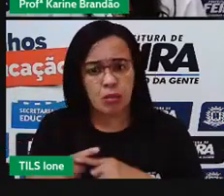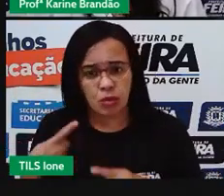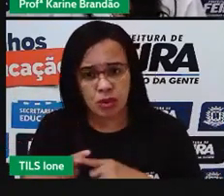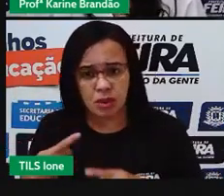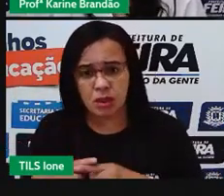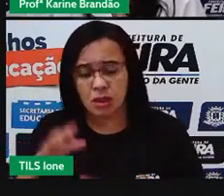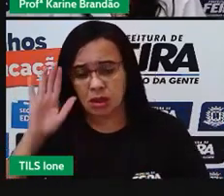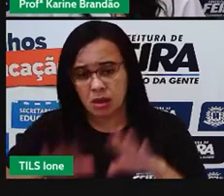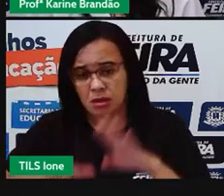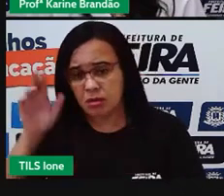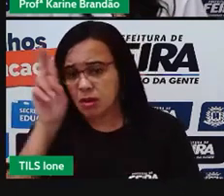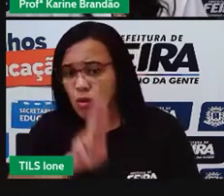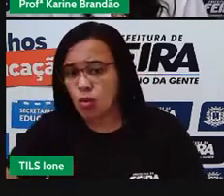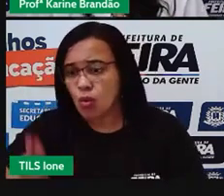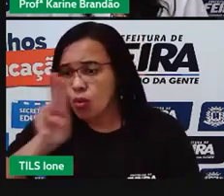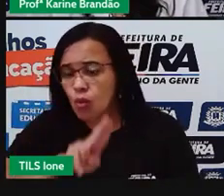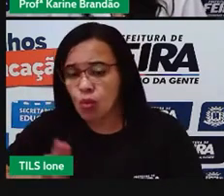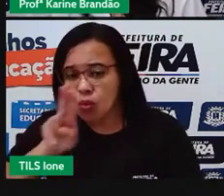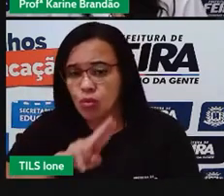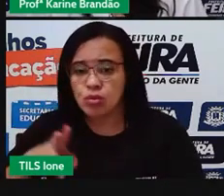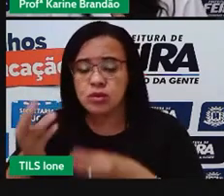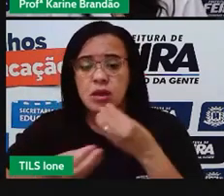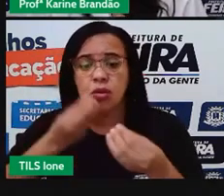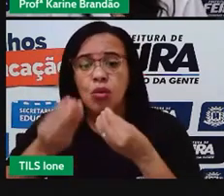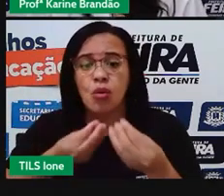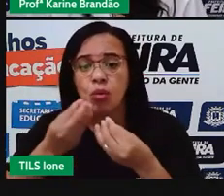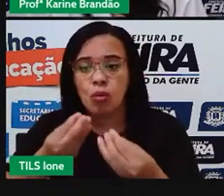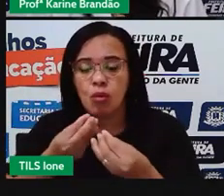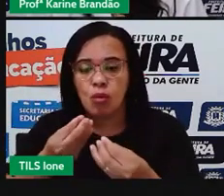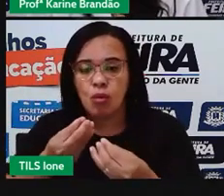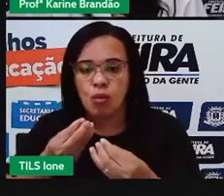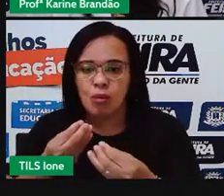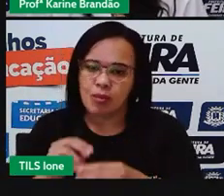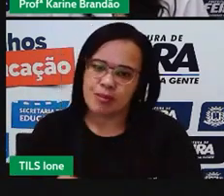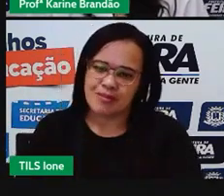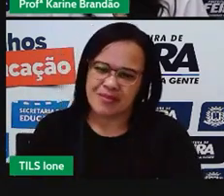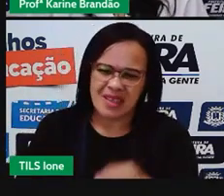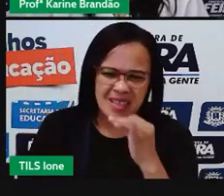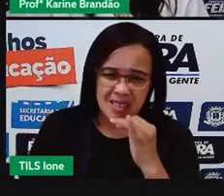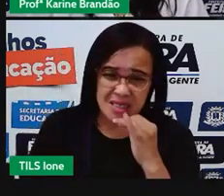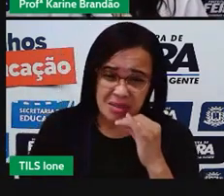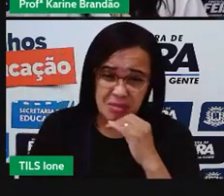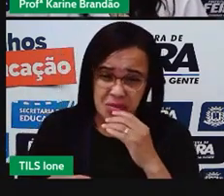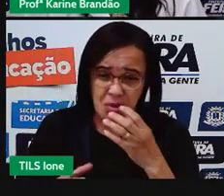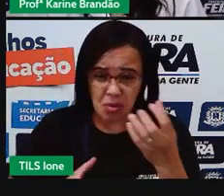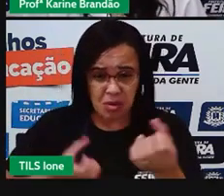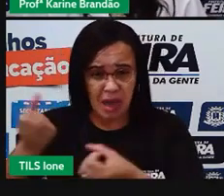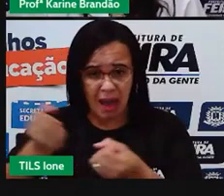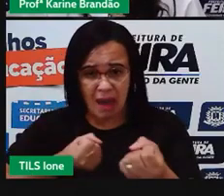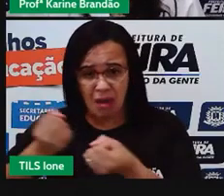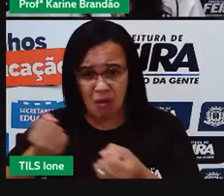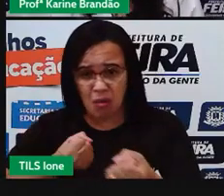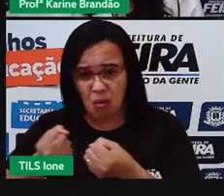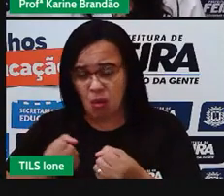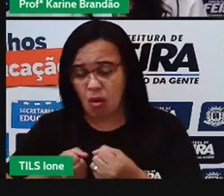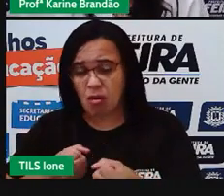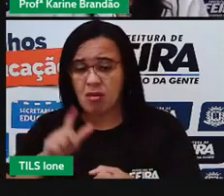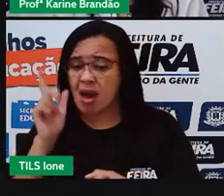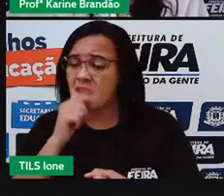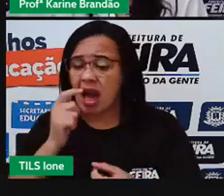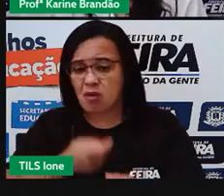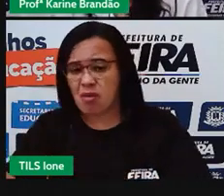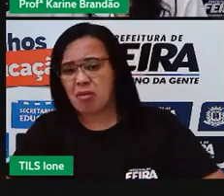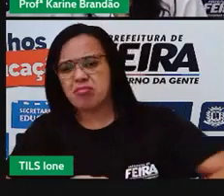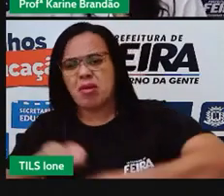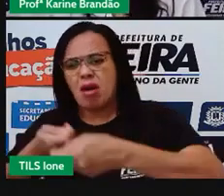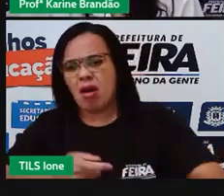exigentes, como, por exemplo, lavar o carro. Então, quando a gente pega uma água potável, uma